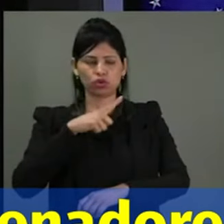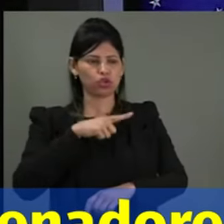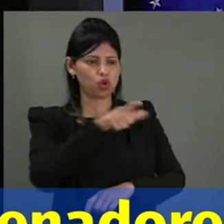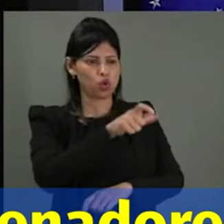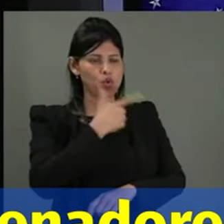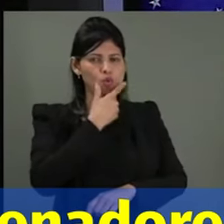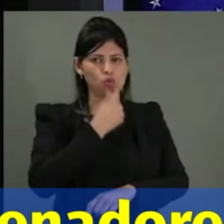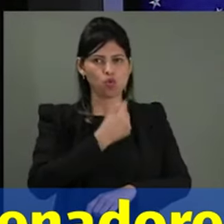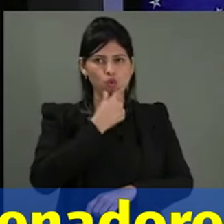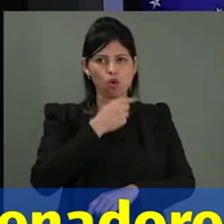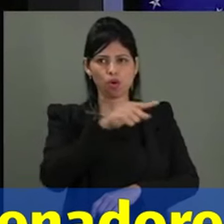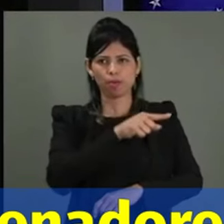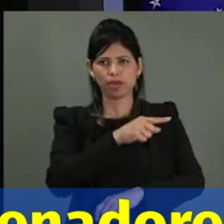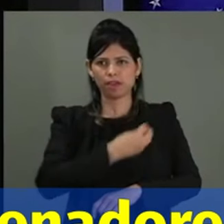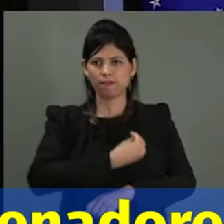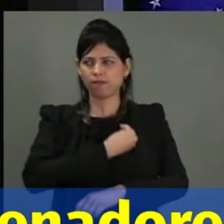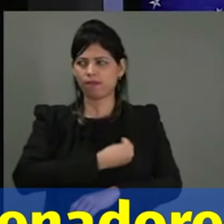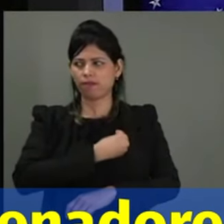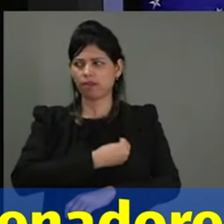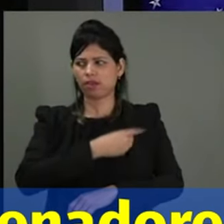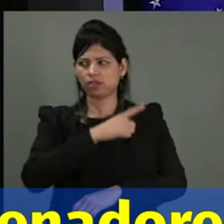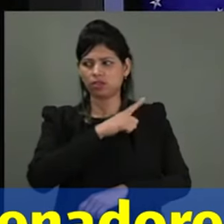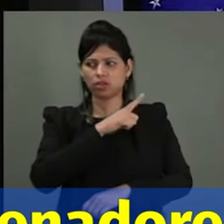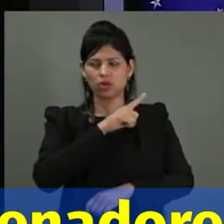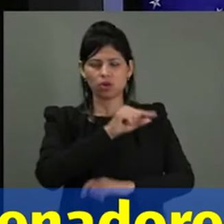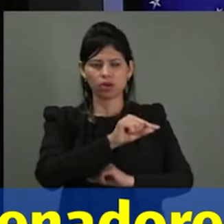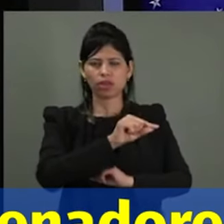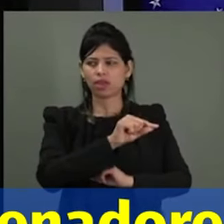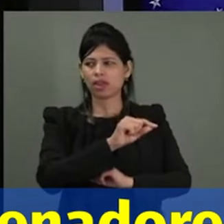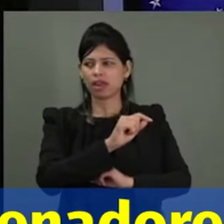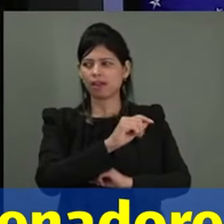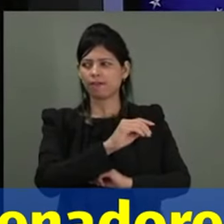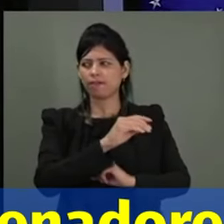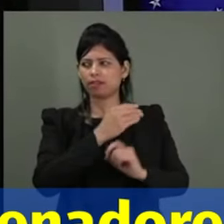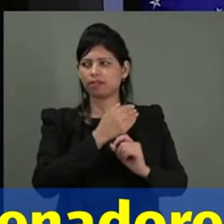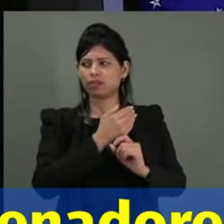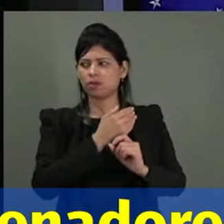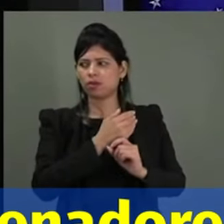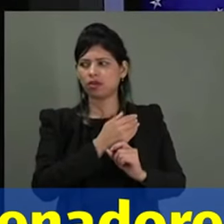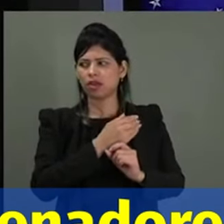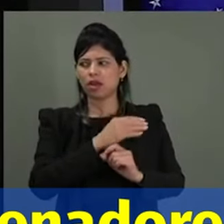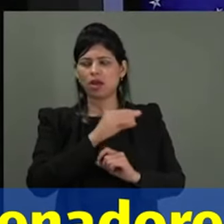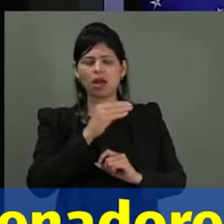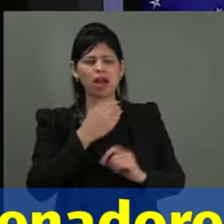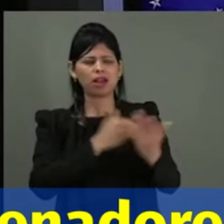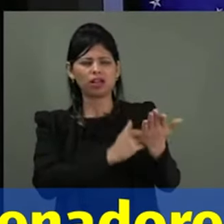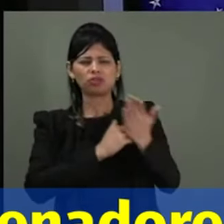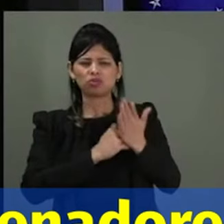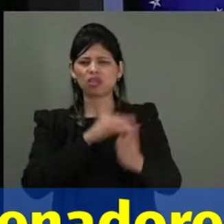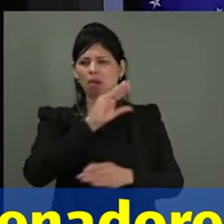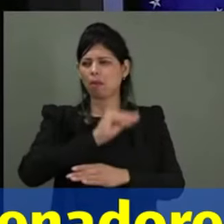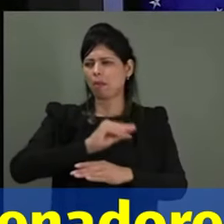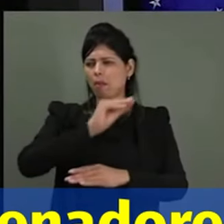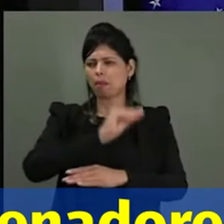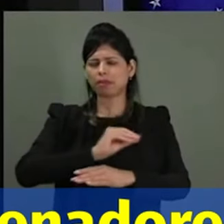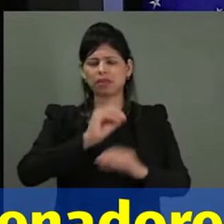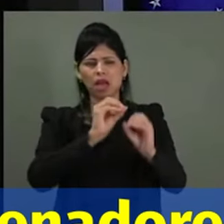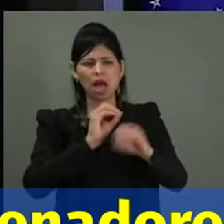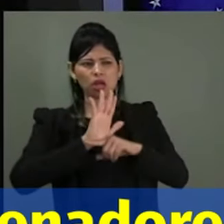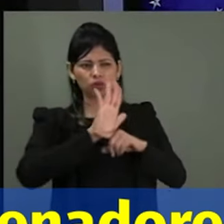se distem do nosso lado só conversam, só conversam e não fazem nada. A gente continua preso.